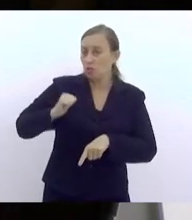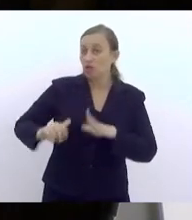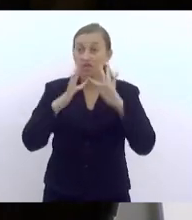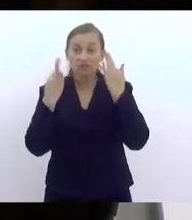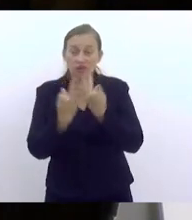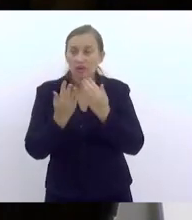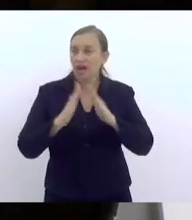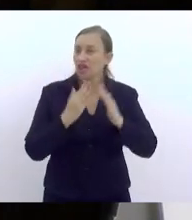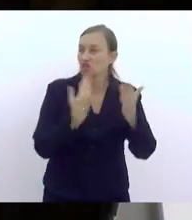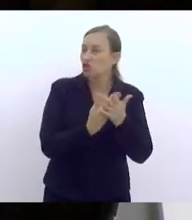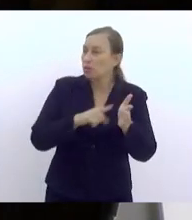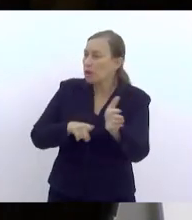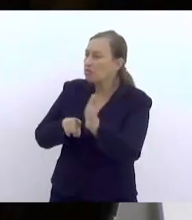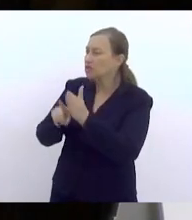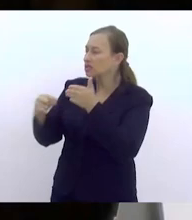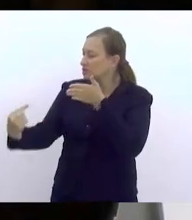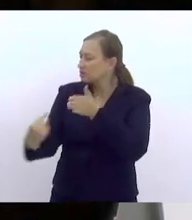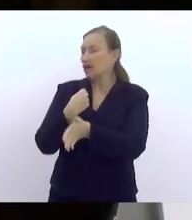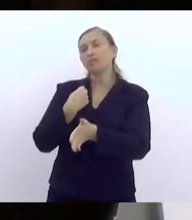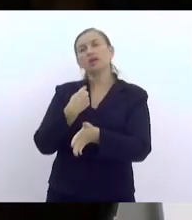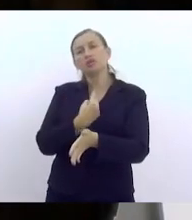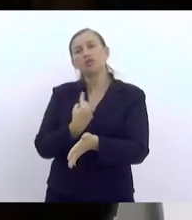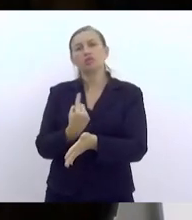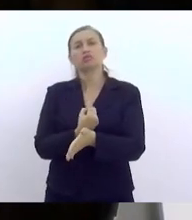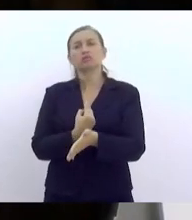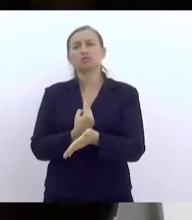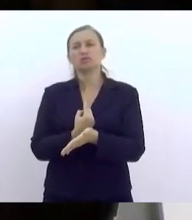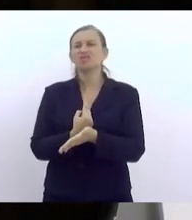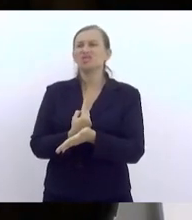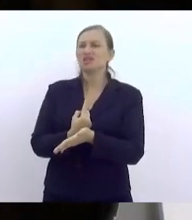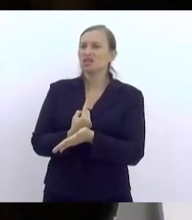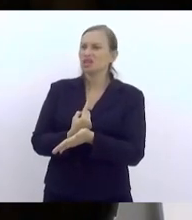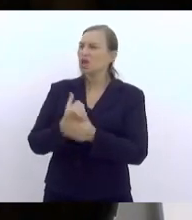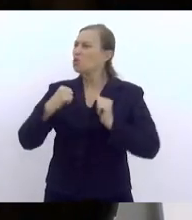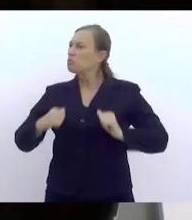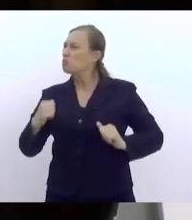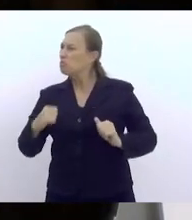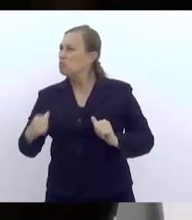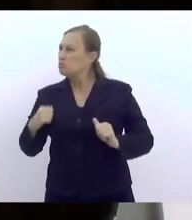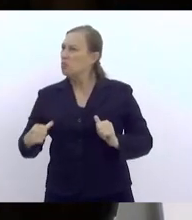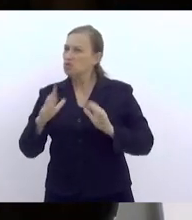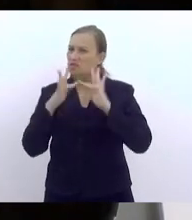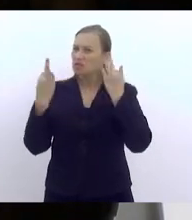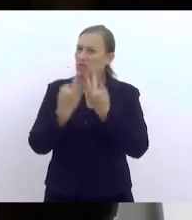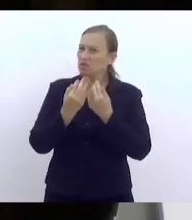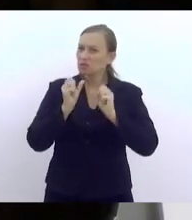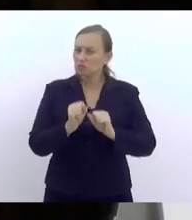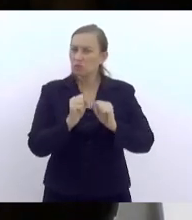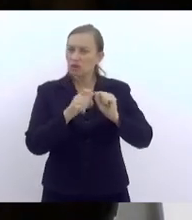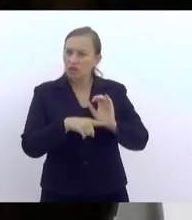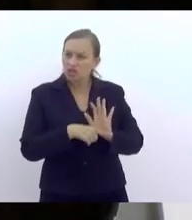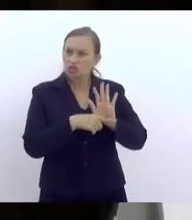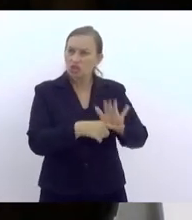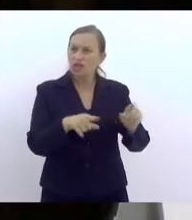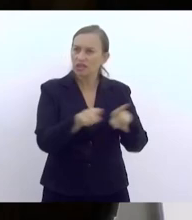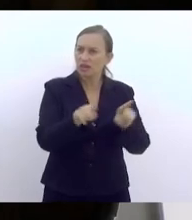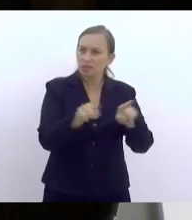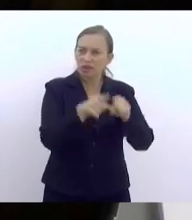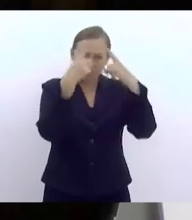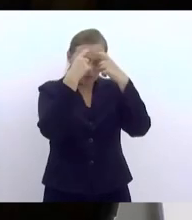as escolas perguntavam o seguinte para a gente, vem cá, além do Bolsa Família, vocês não podem atender os casos de violência também, não?